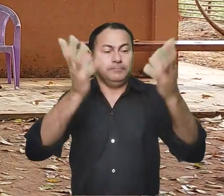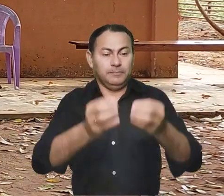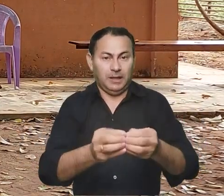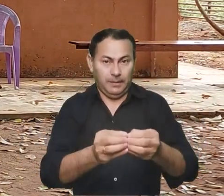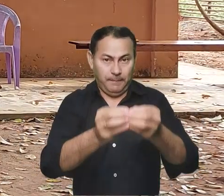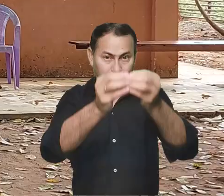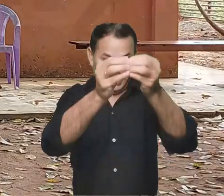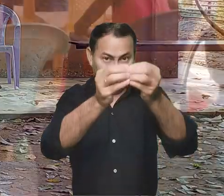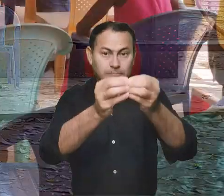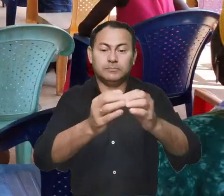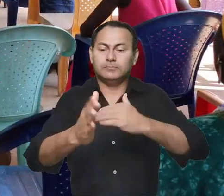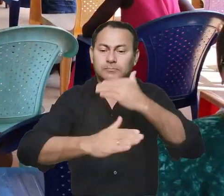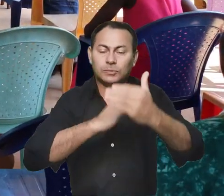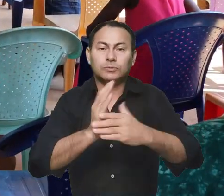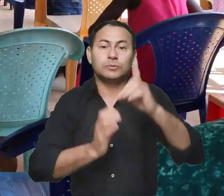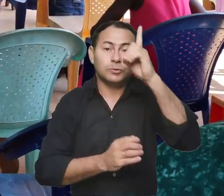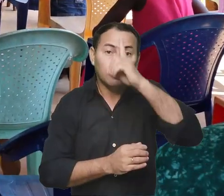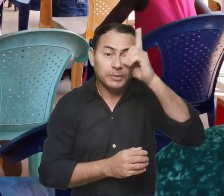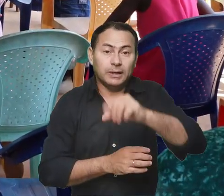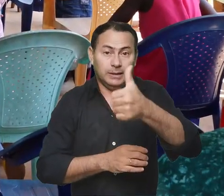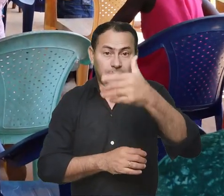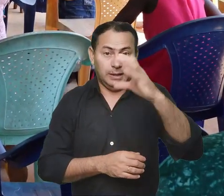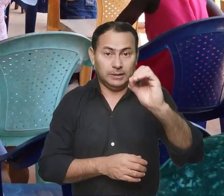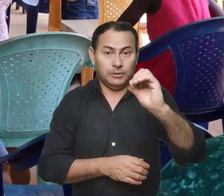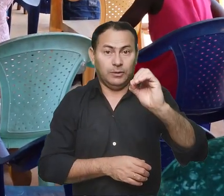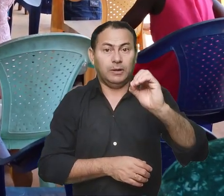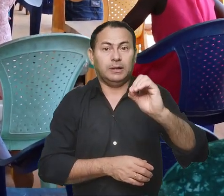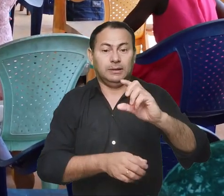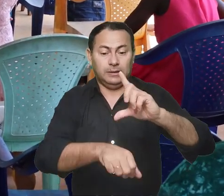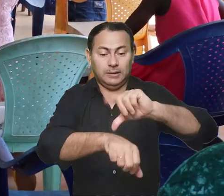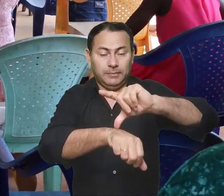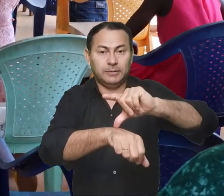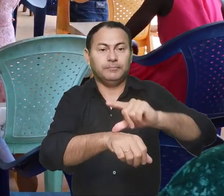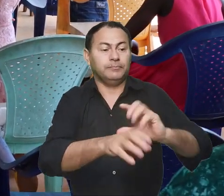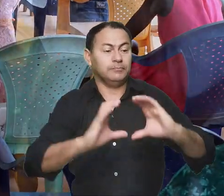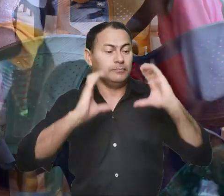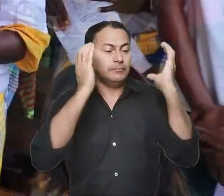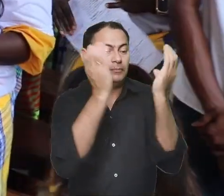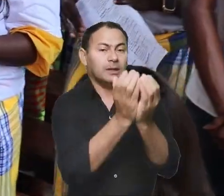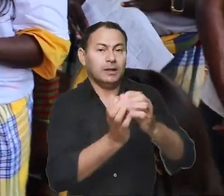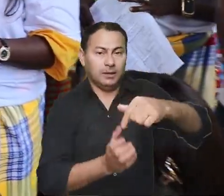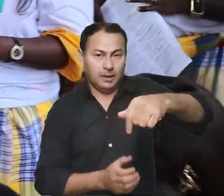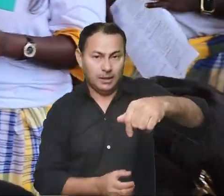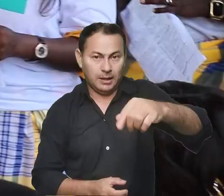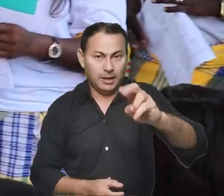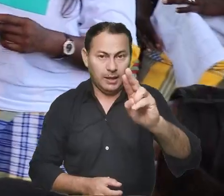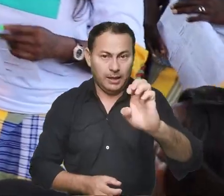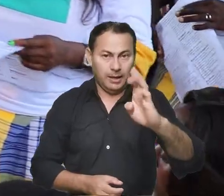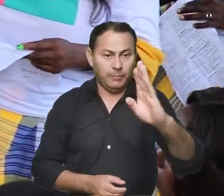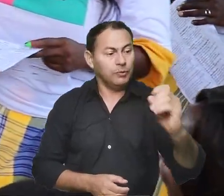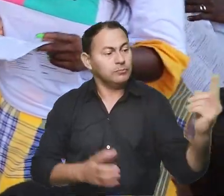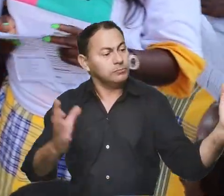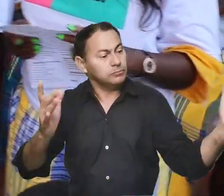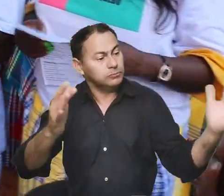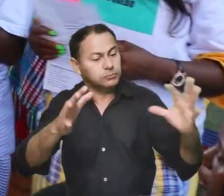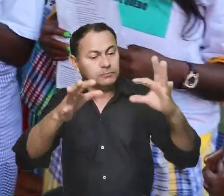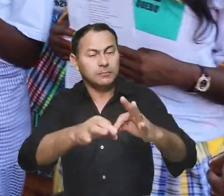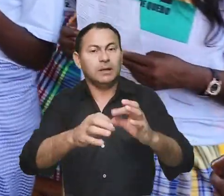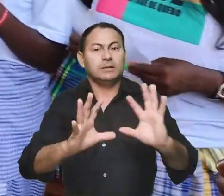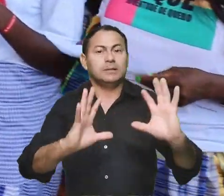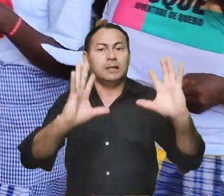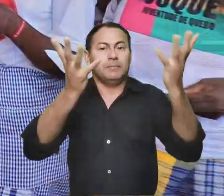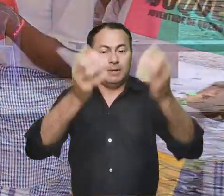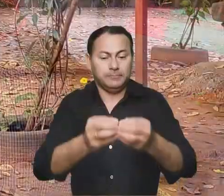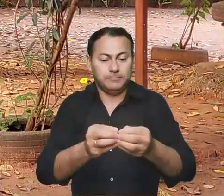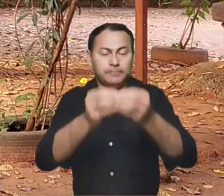celebrações eucarísticas. Todos os domingos, às 10 horas, a comunidade de Quebo se reúne aqui para celebrar a